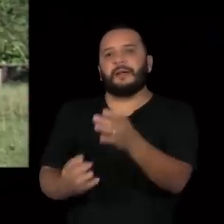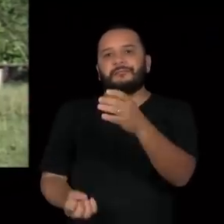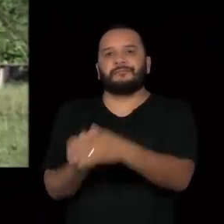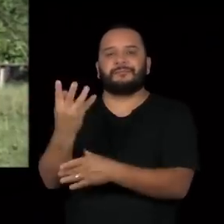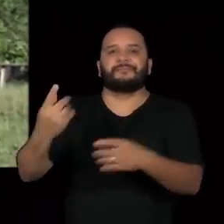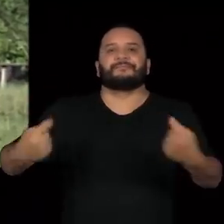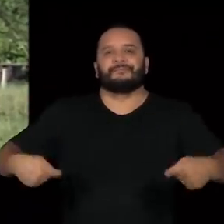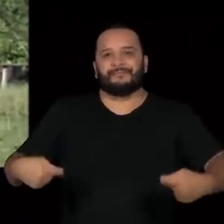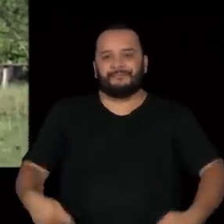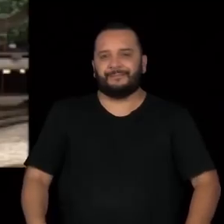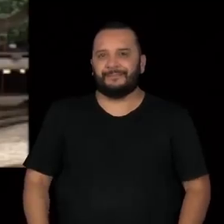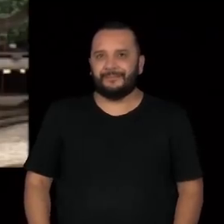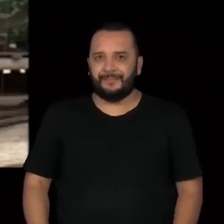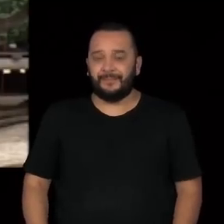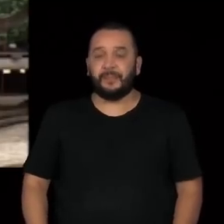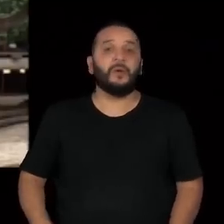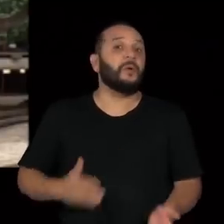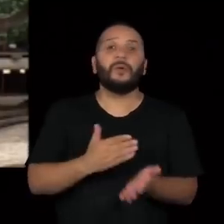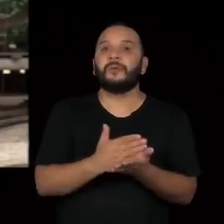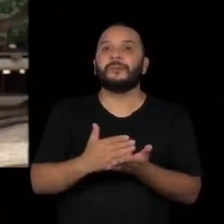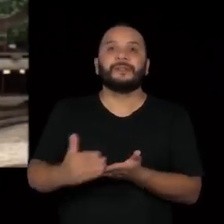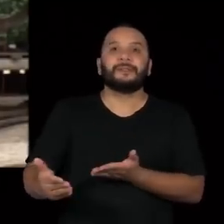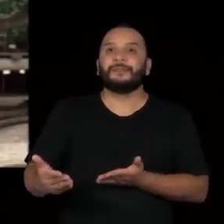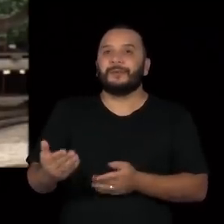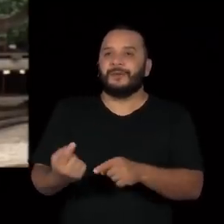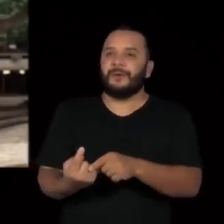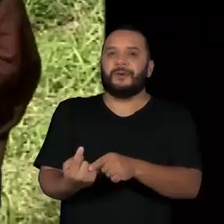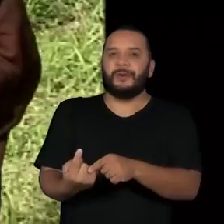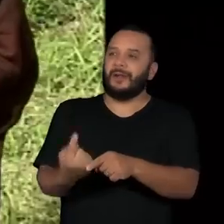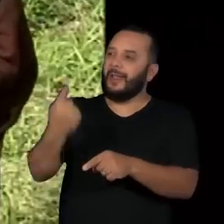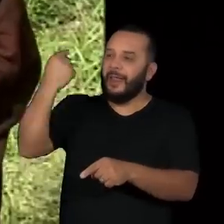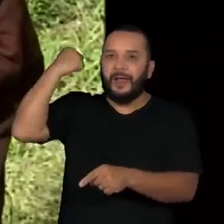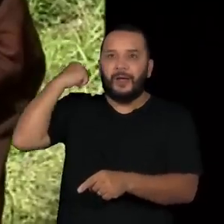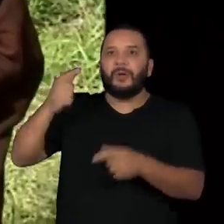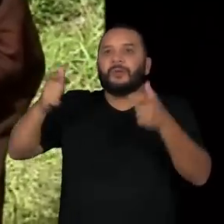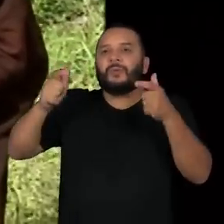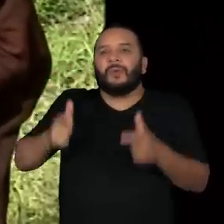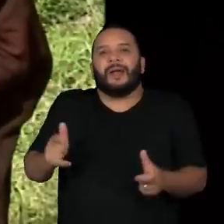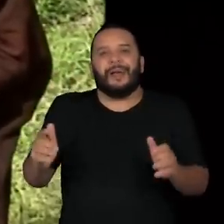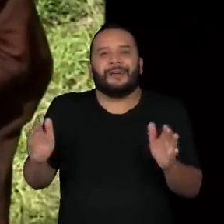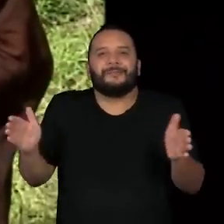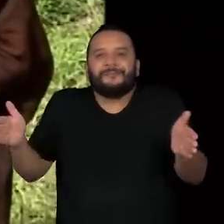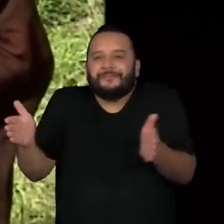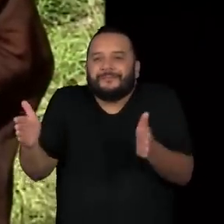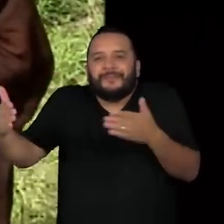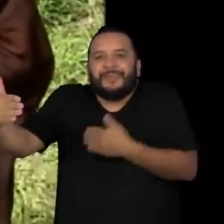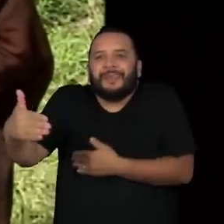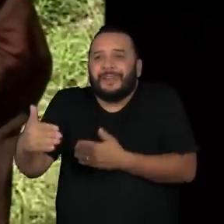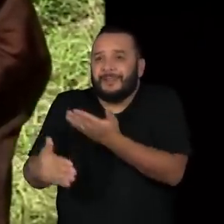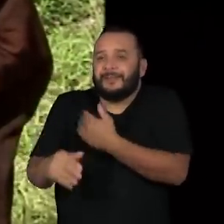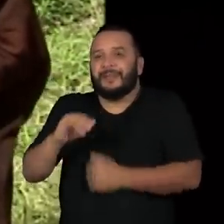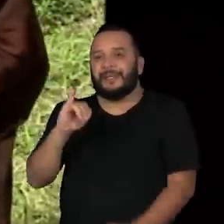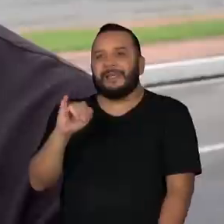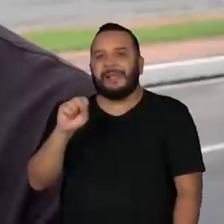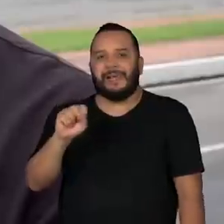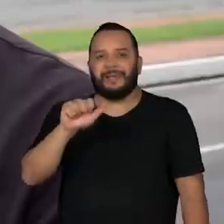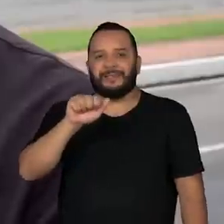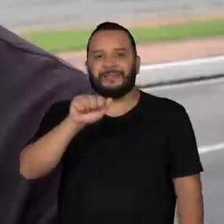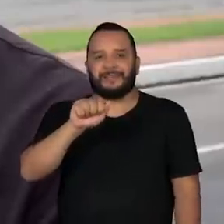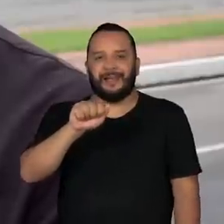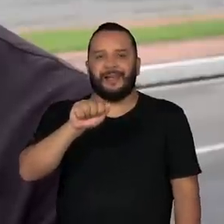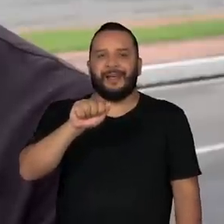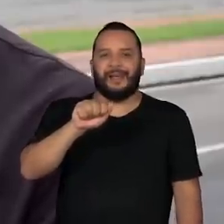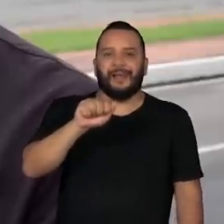E pensar que tudo começou em um pequeno espaço. Isaac Bianco foi o primeiro professor. A